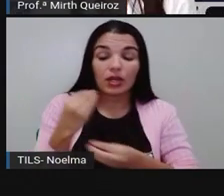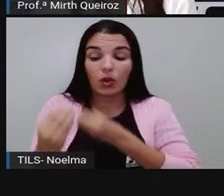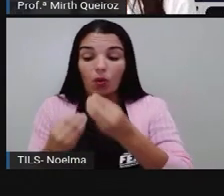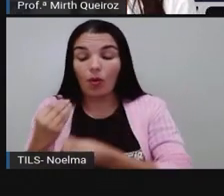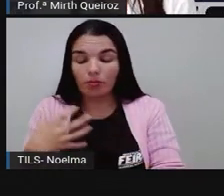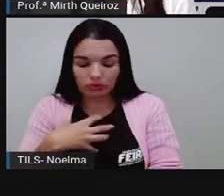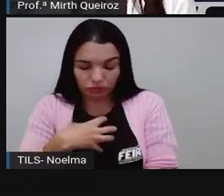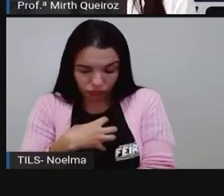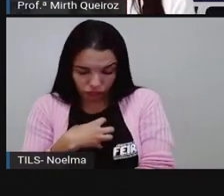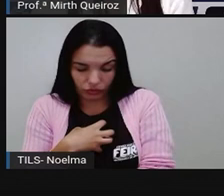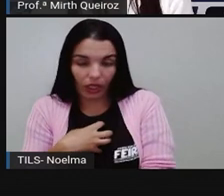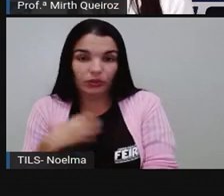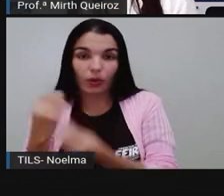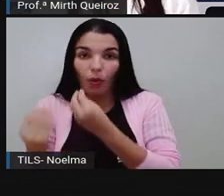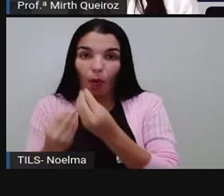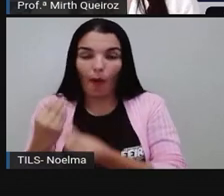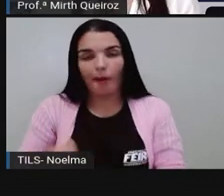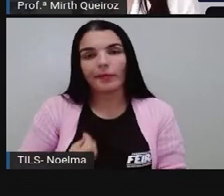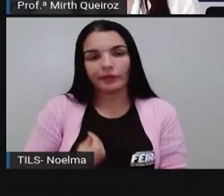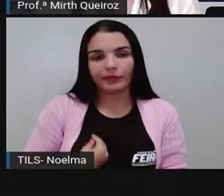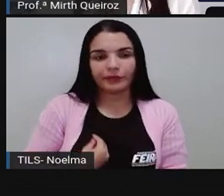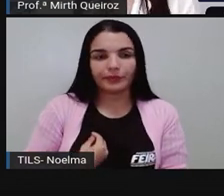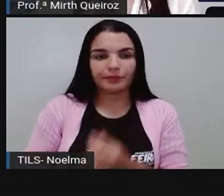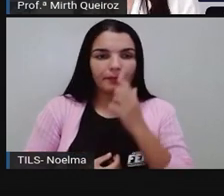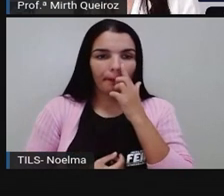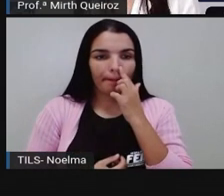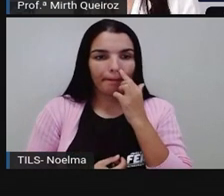Nicho ecológico é o que ele faz.